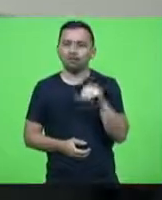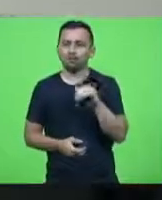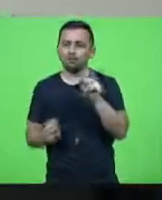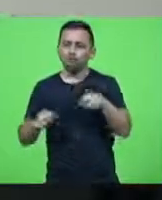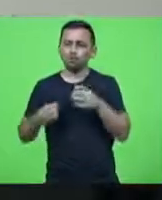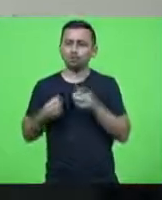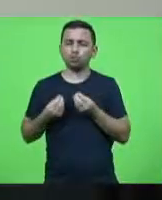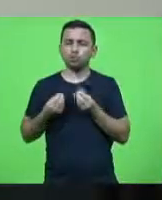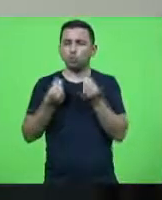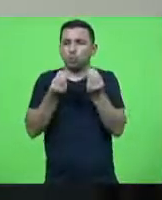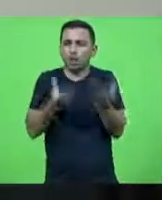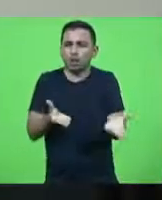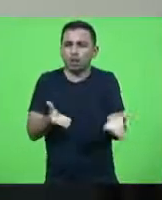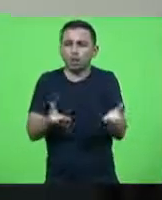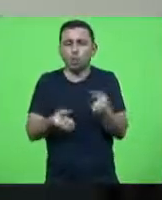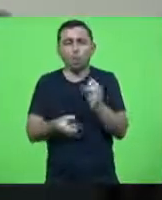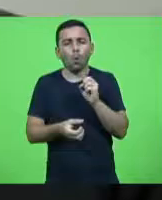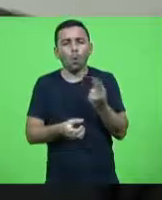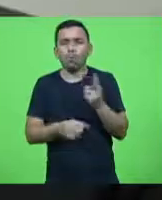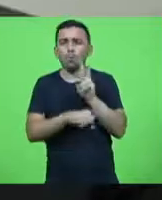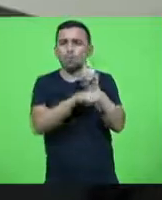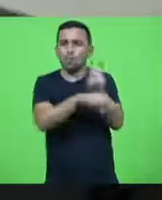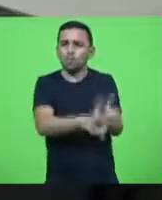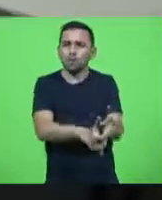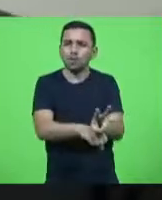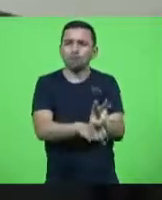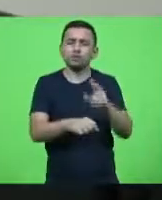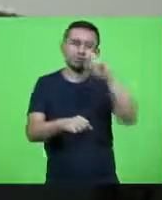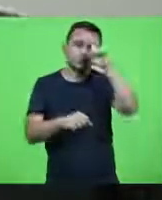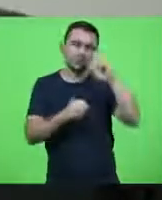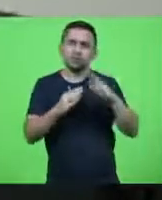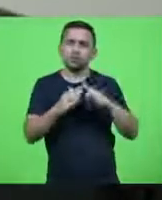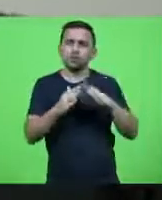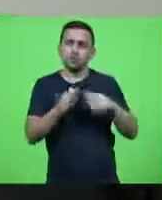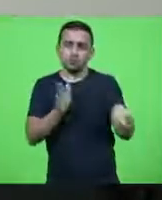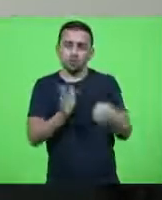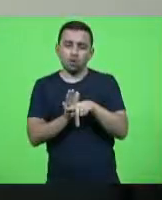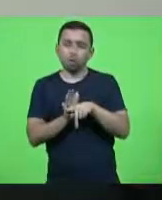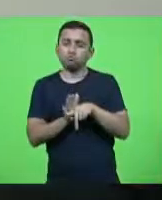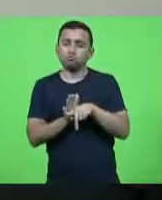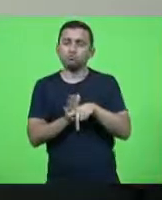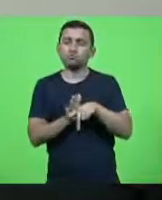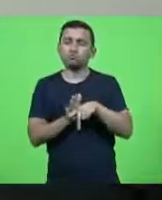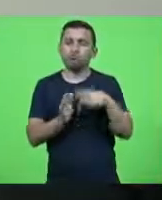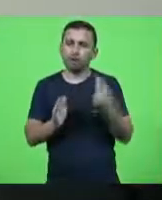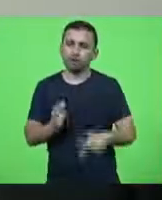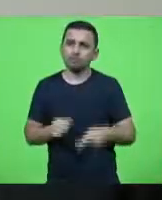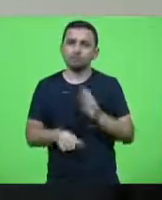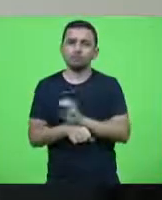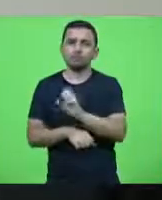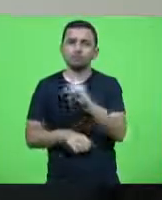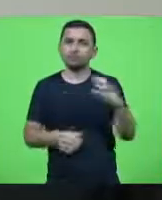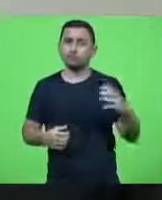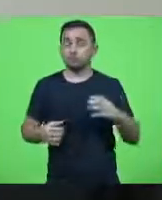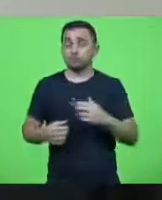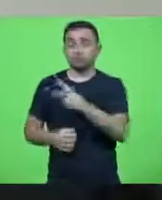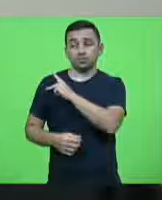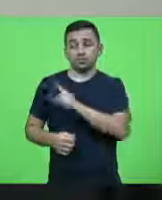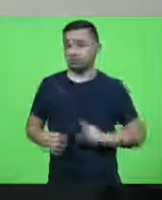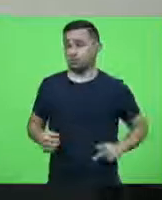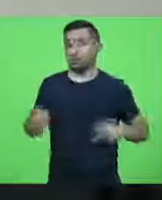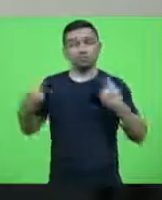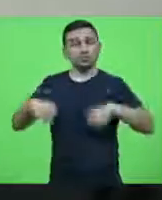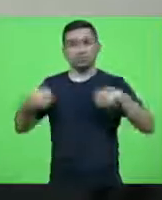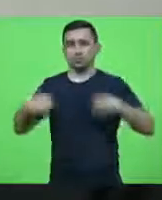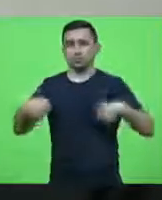ou fazer um empréstimo para o hospital que é do estado Tereza Ramos então nós precisamos presidente que o estado seja